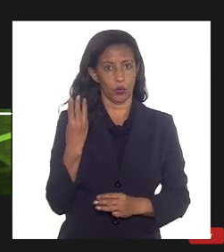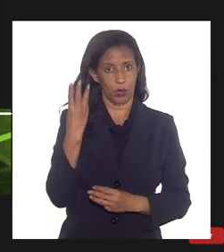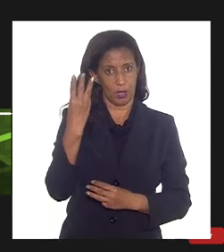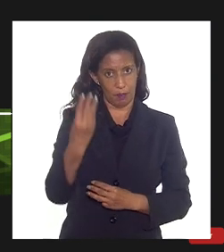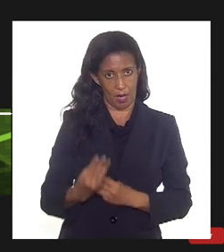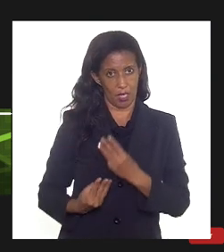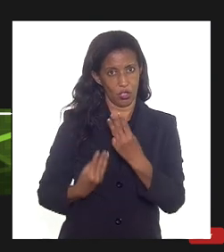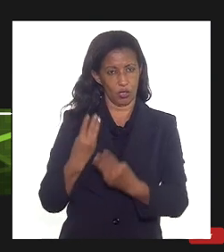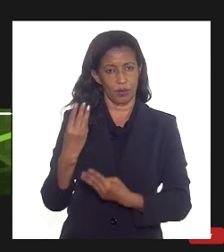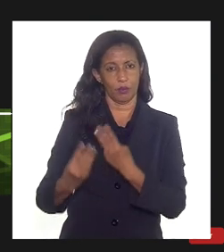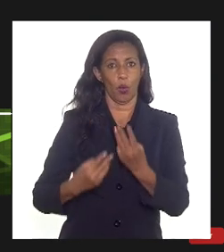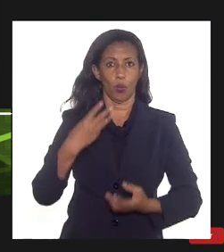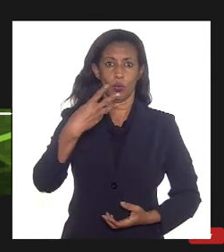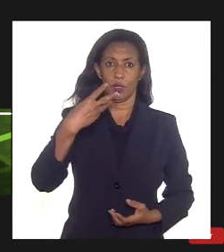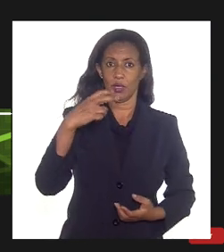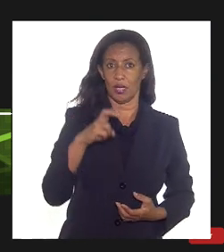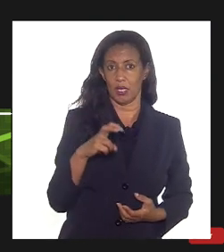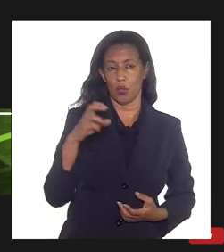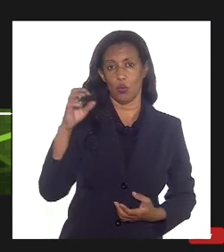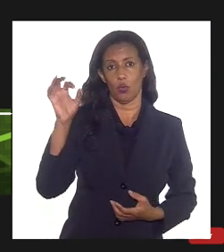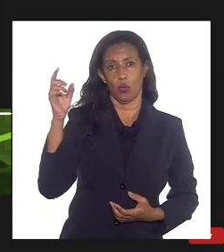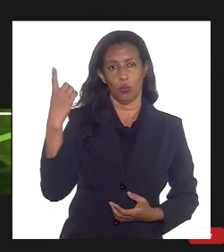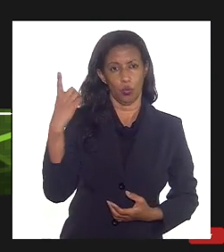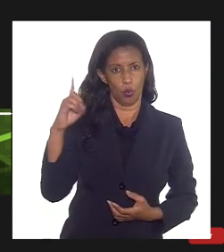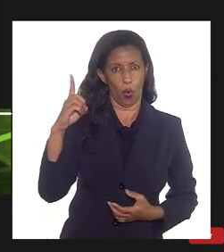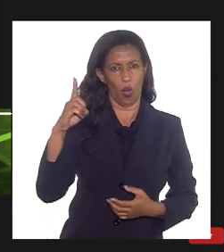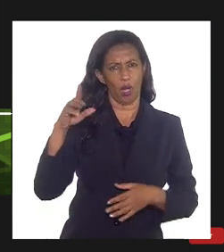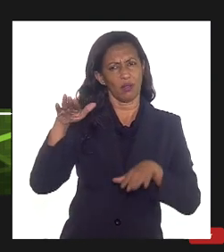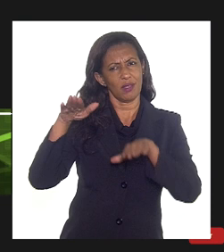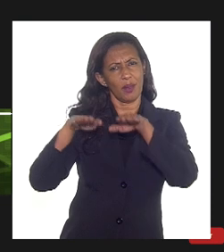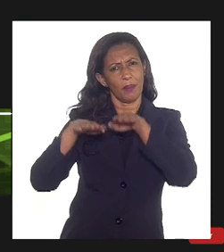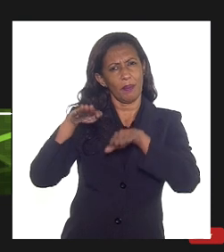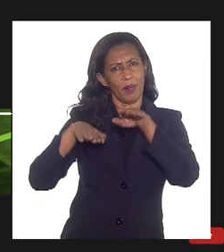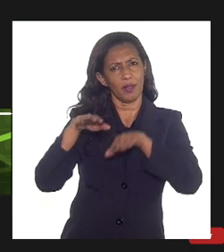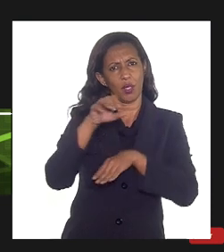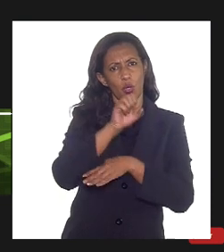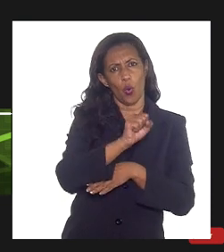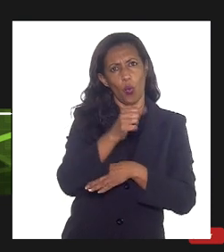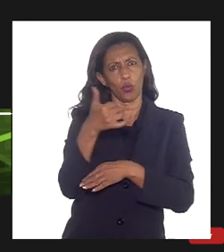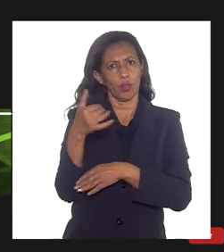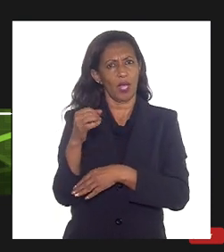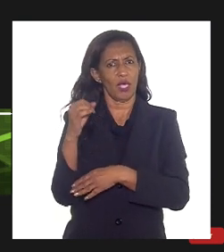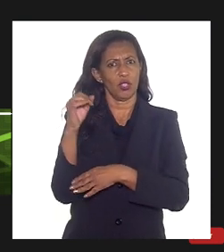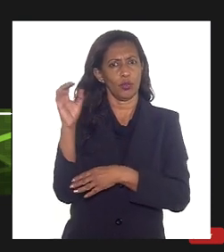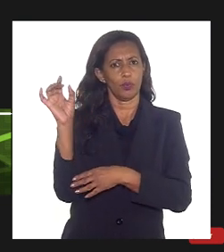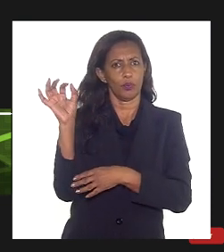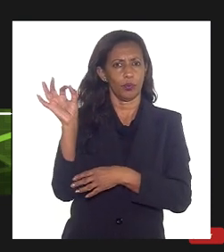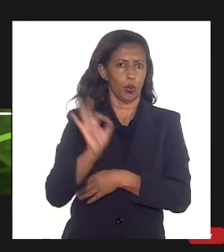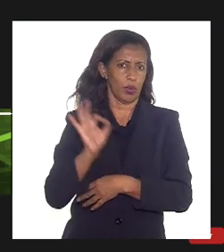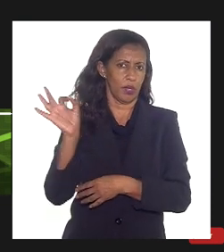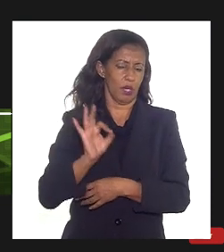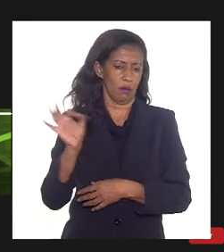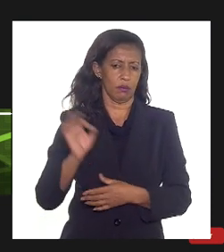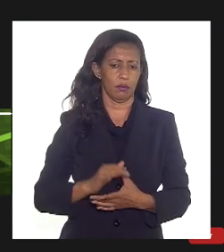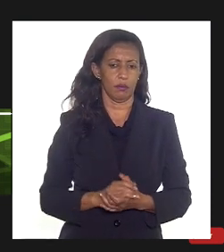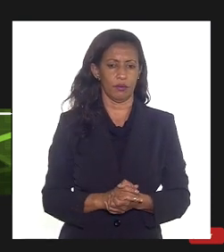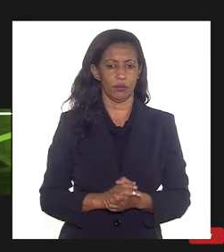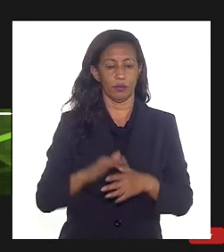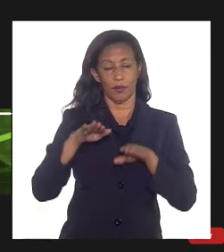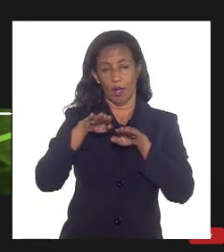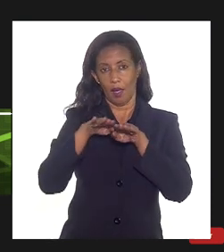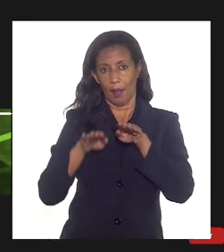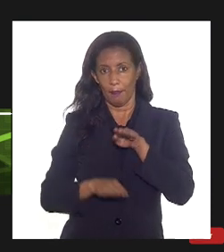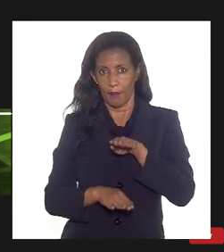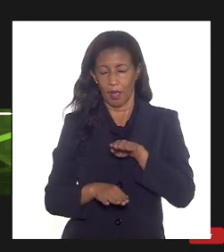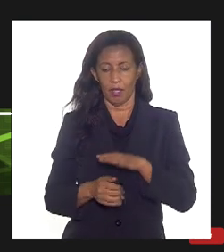ou 35% em dólar ele ainda está num patamar entre 8 e 10% a nossa avaliação aqui é 8,6% abaixo